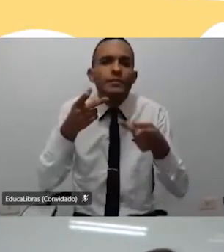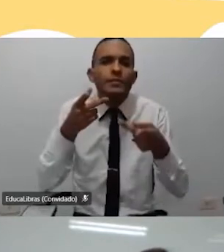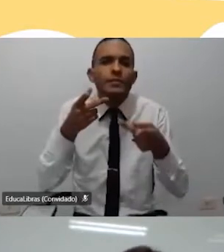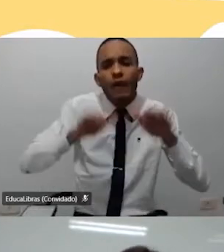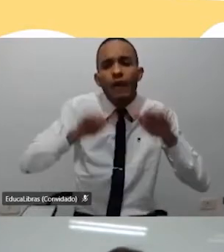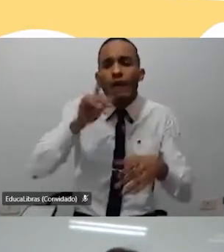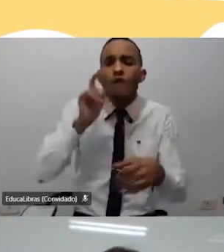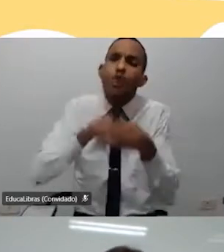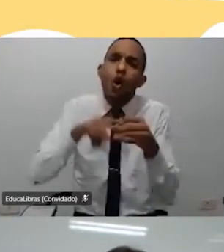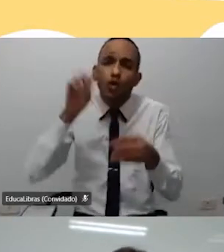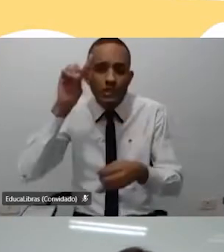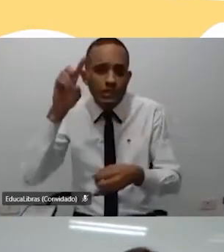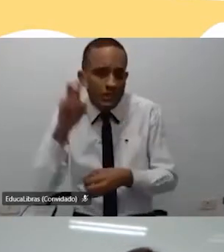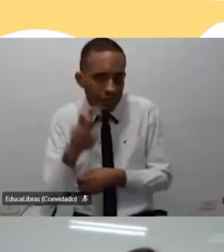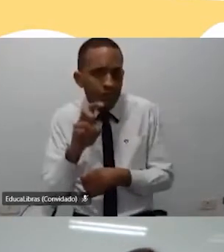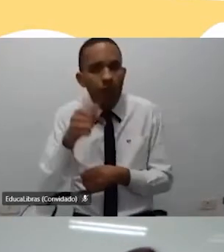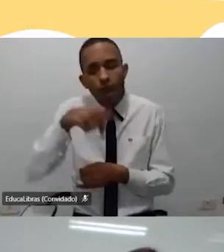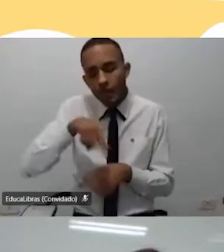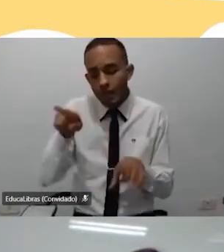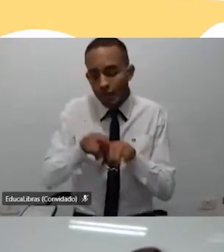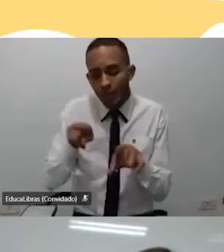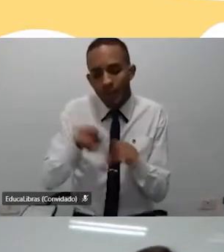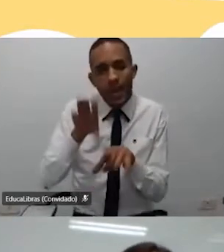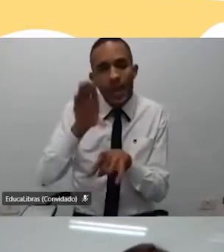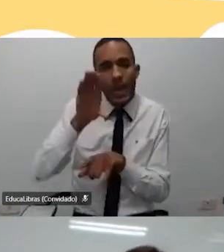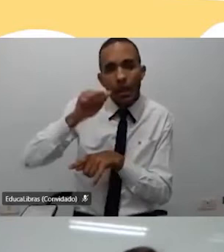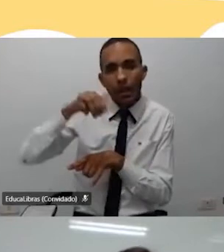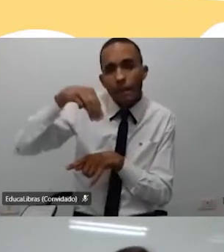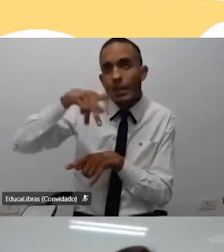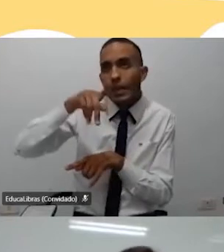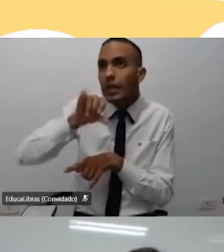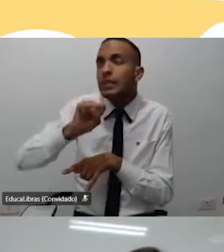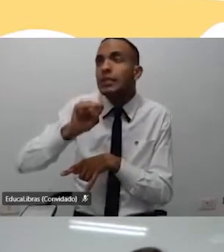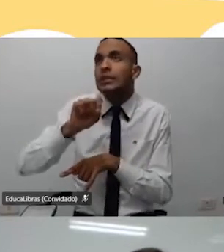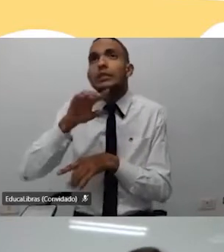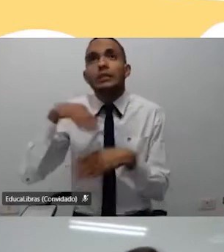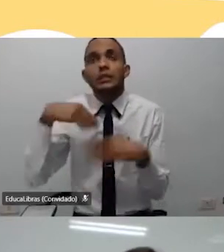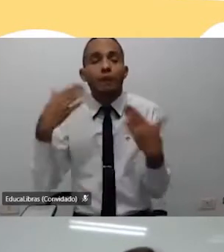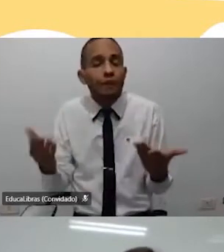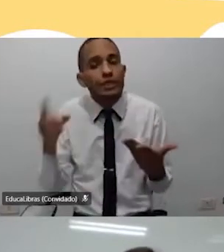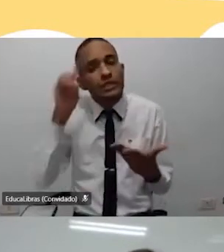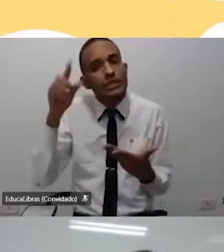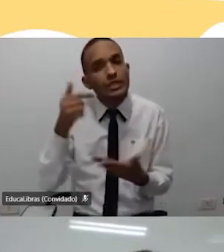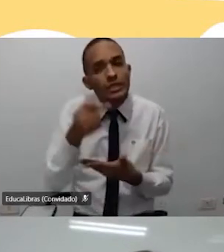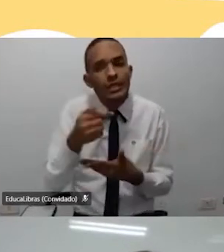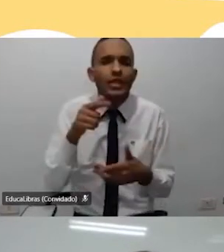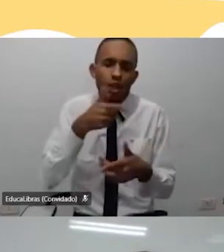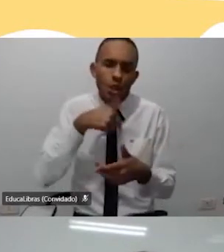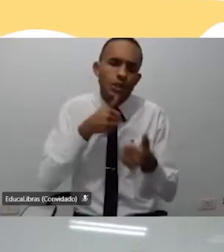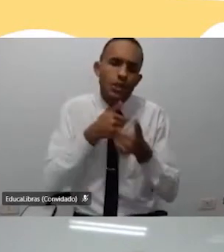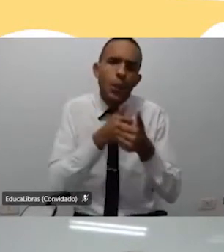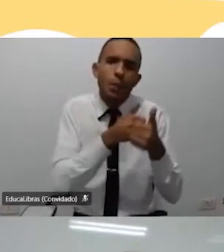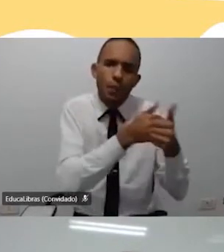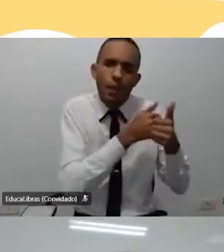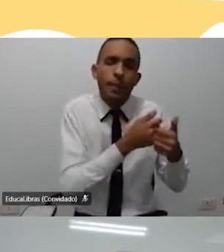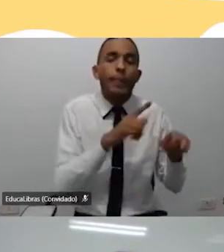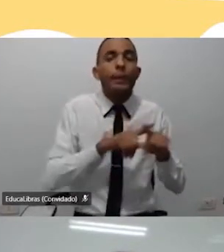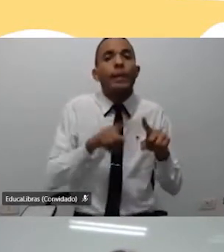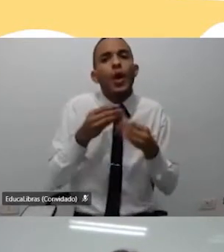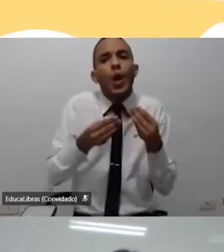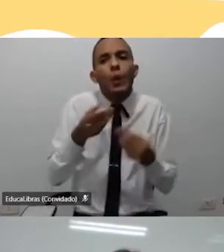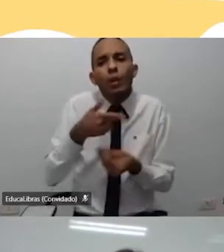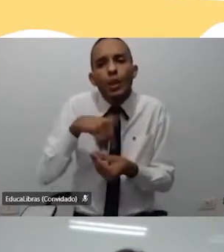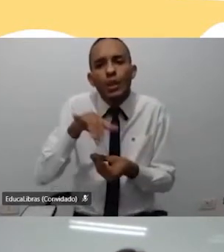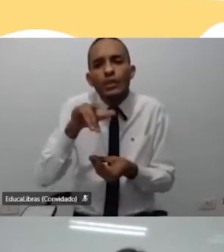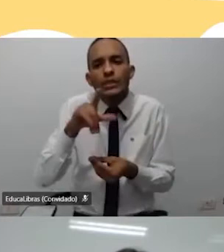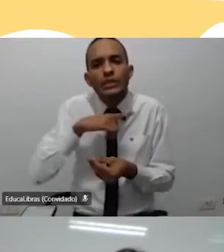dia 5, aqui também está sim em Campinas, talvez volte dia 7, a gente está acompanhando, mas como é que a gente